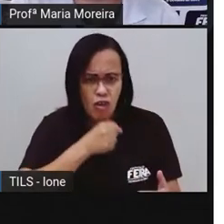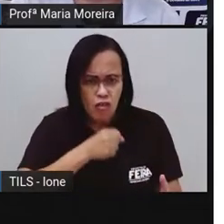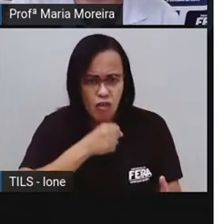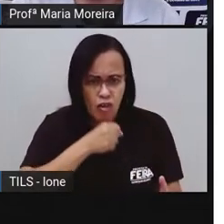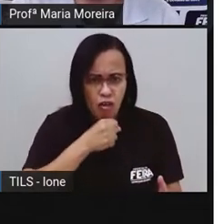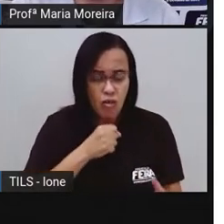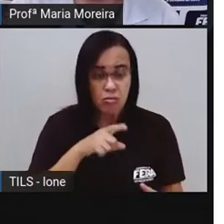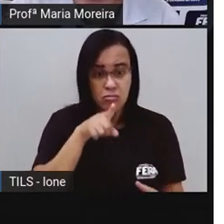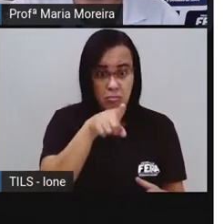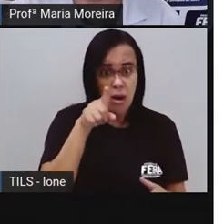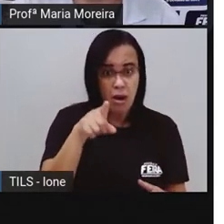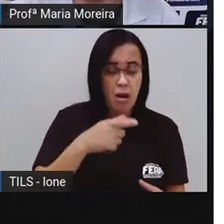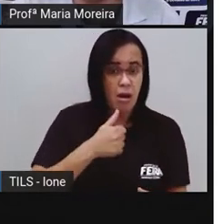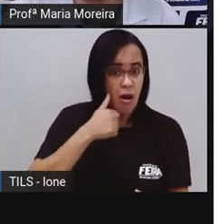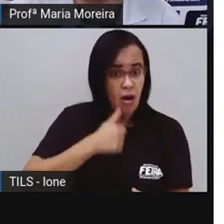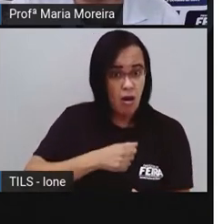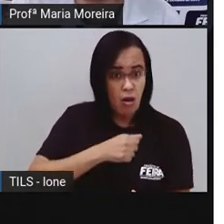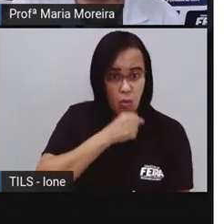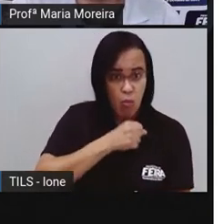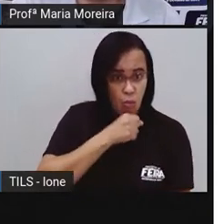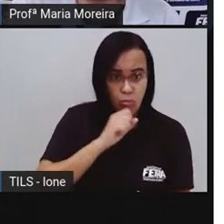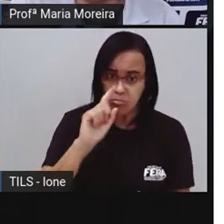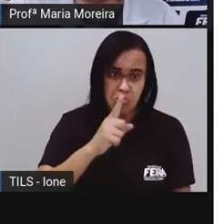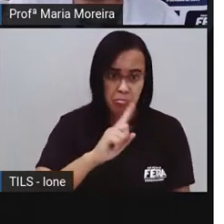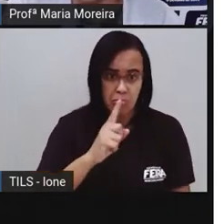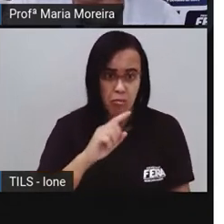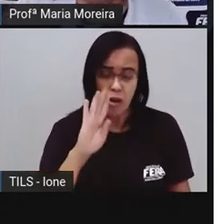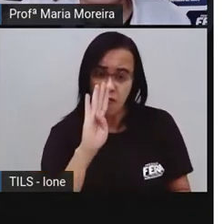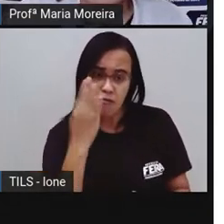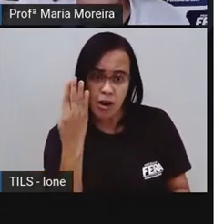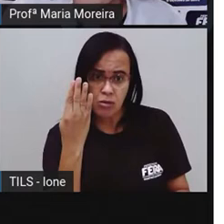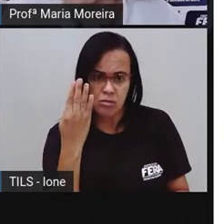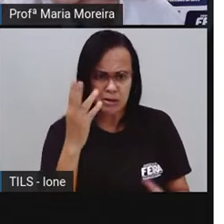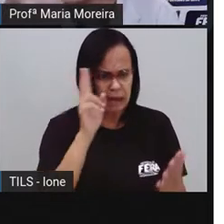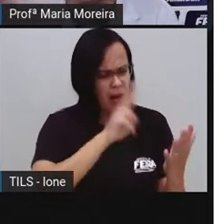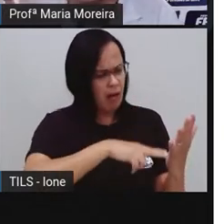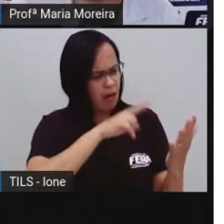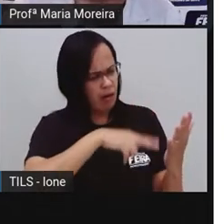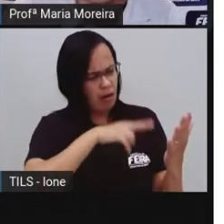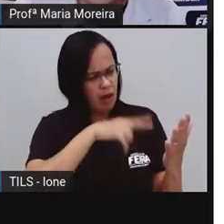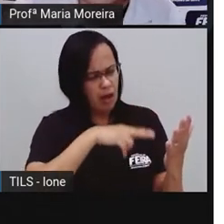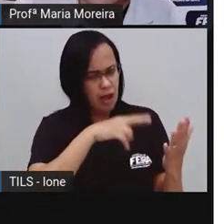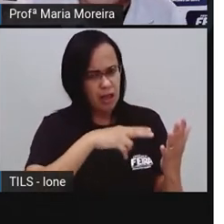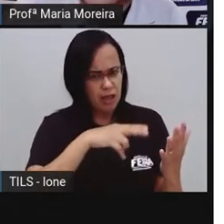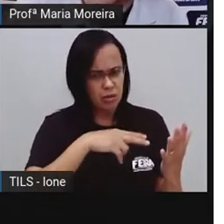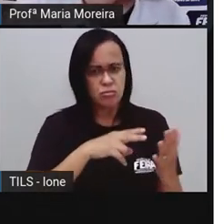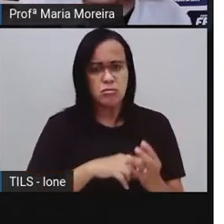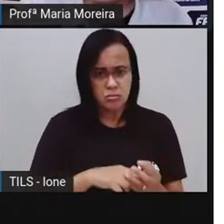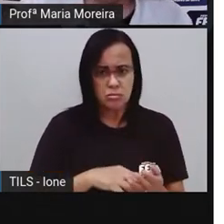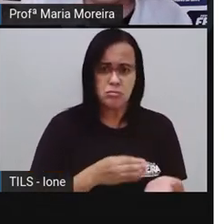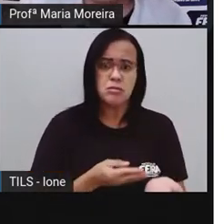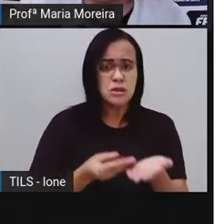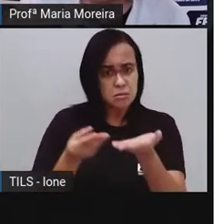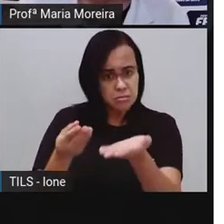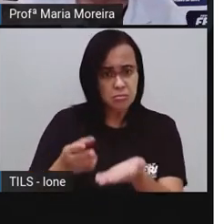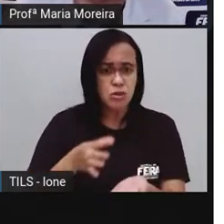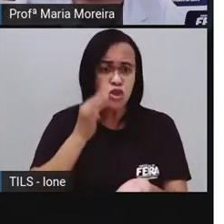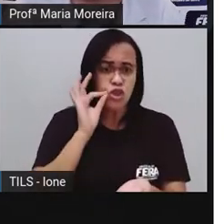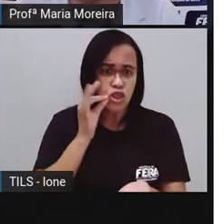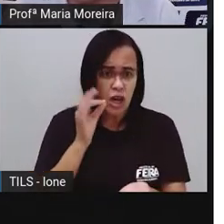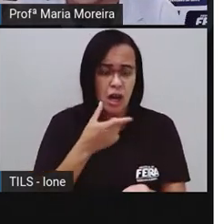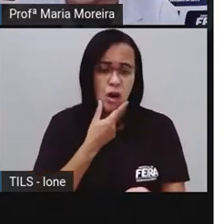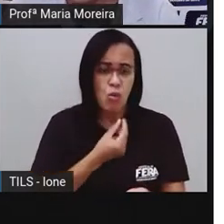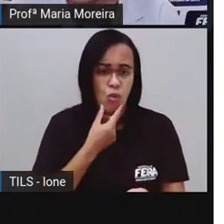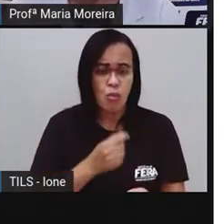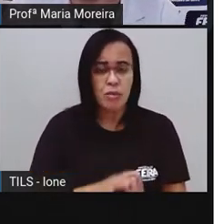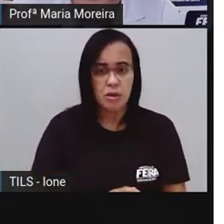falsa vovó fez um chá, leu a carta e ficou uma fera. O carteiro, em vez